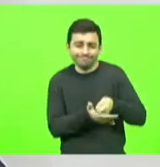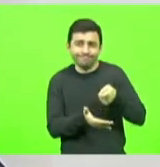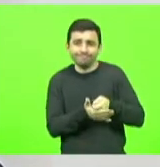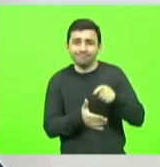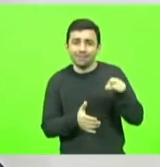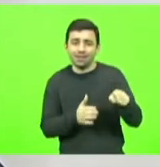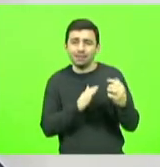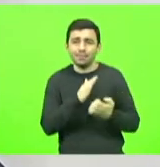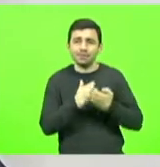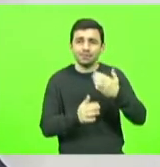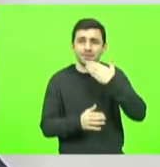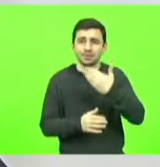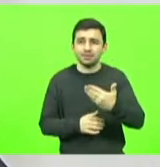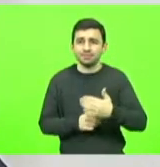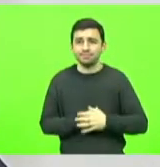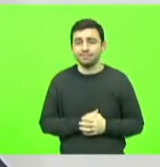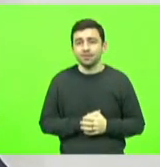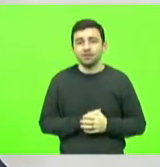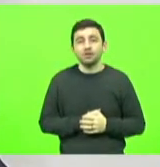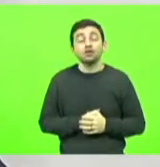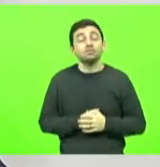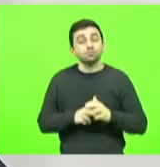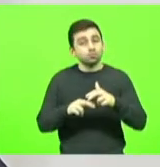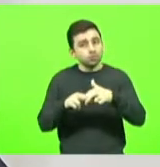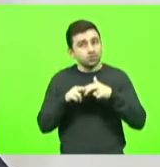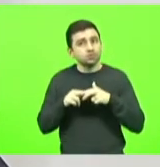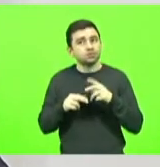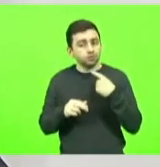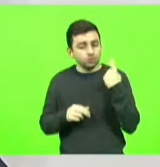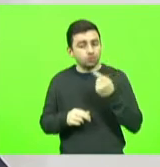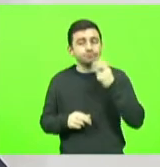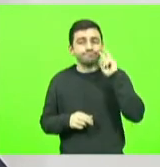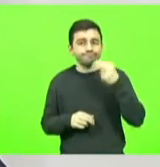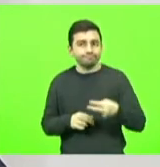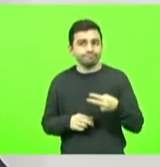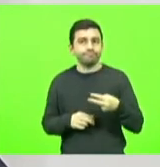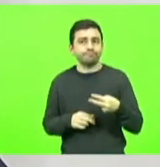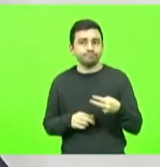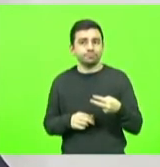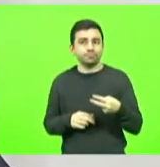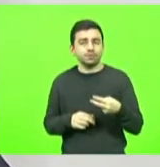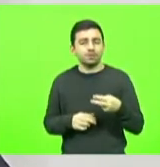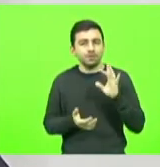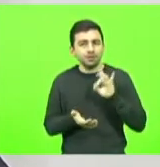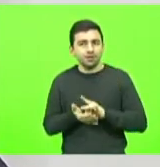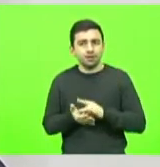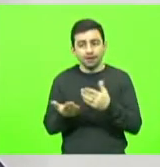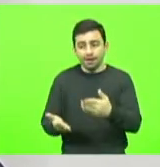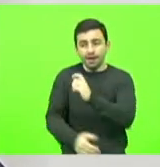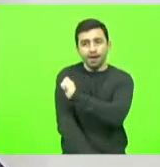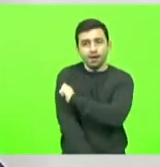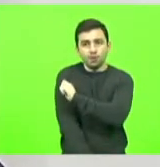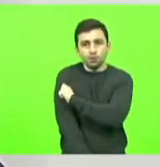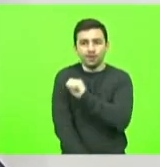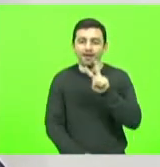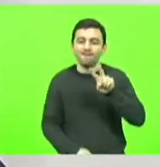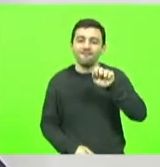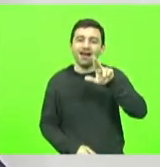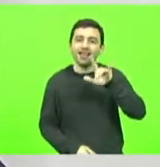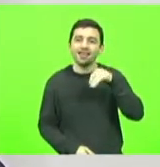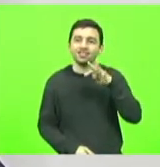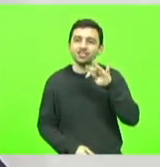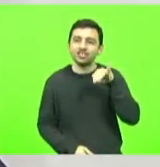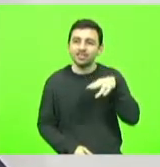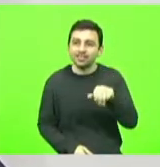conhecimento. Então, portanto, fica aqui o nosso reconhecimento à nossa estudante Valentina, aos